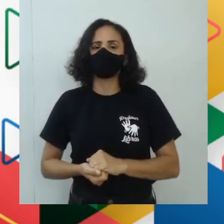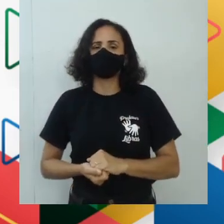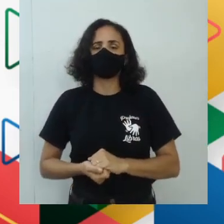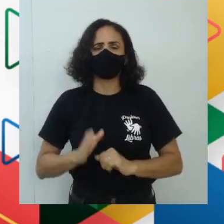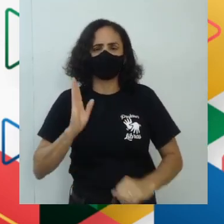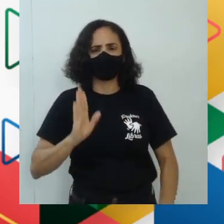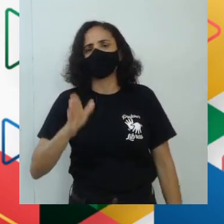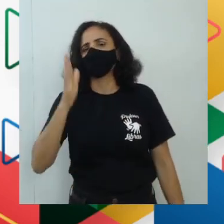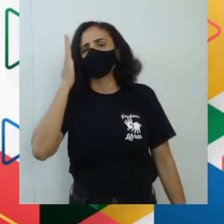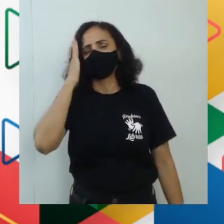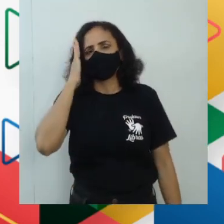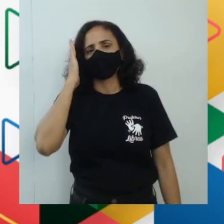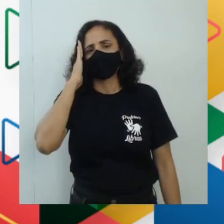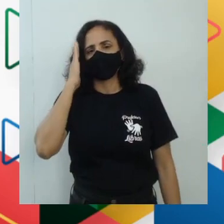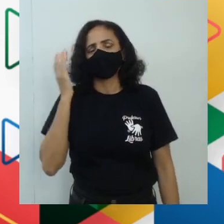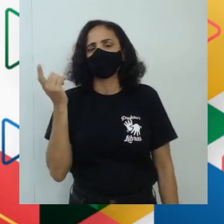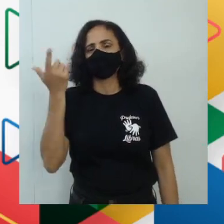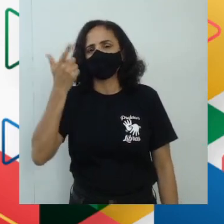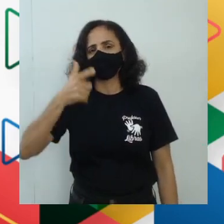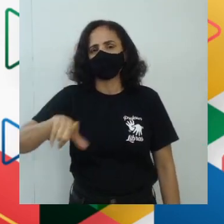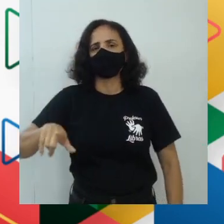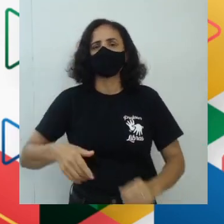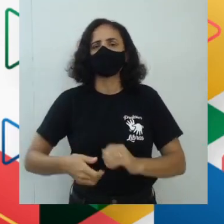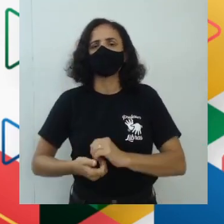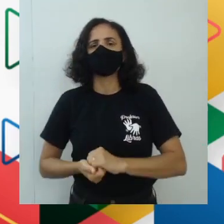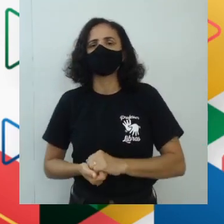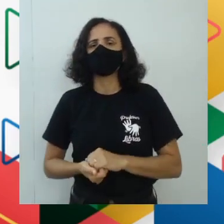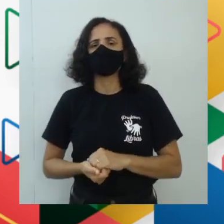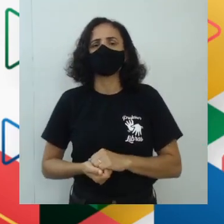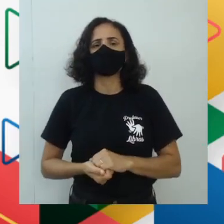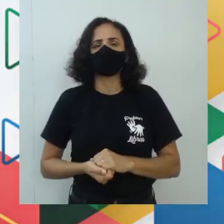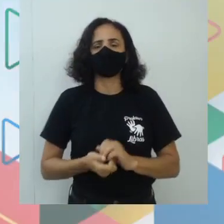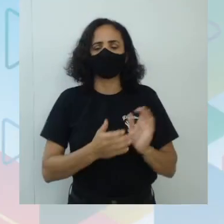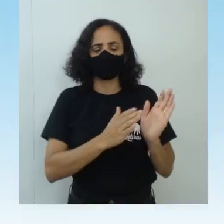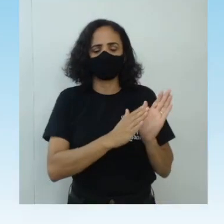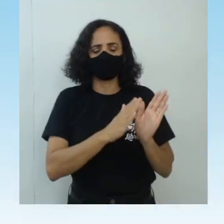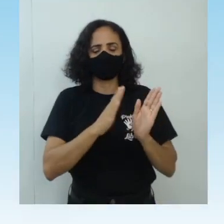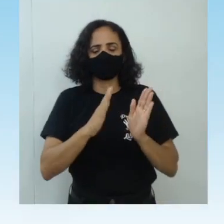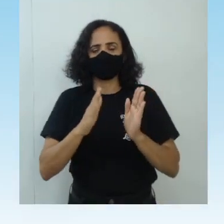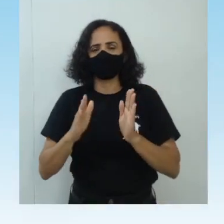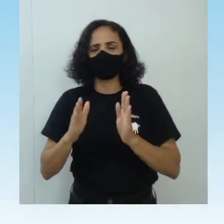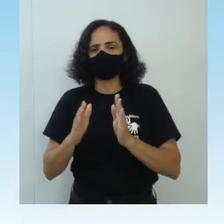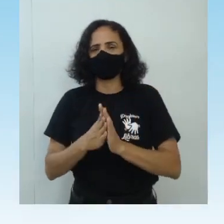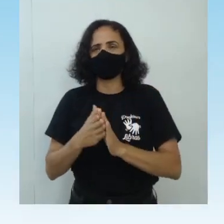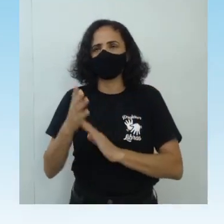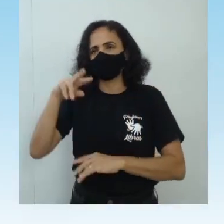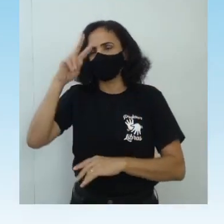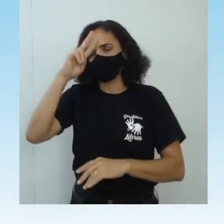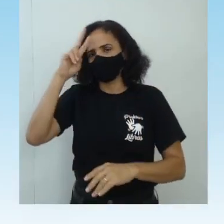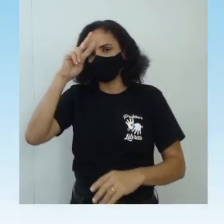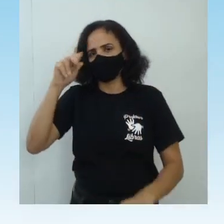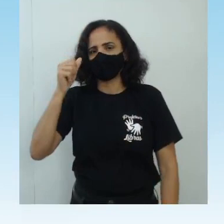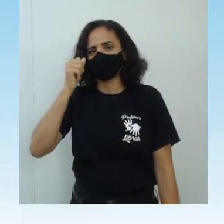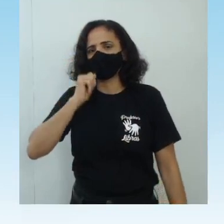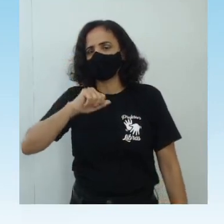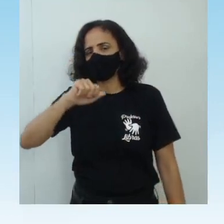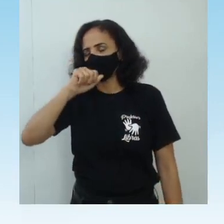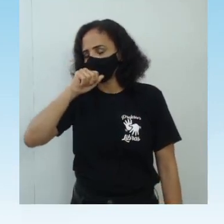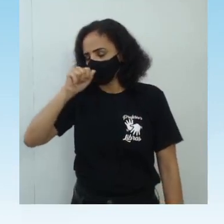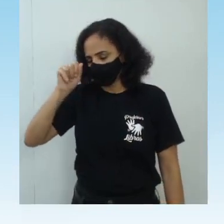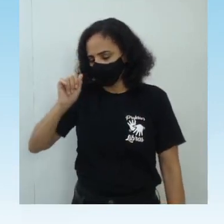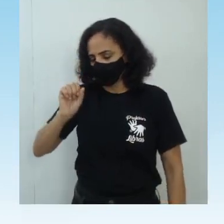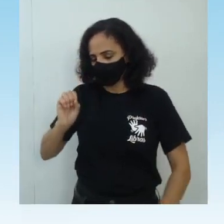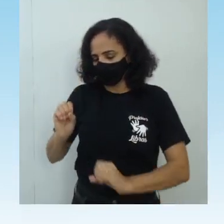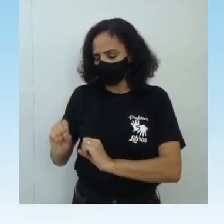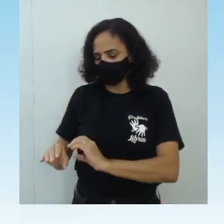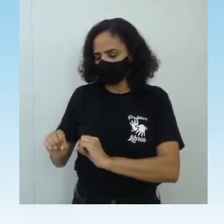deu para entender? Eu vou repetir. E eu repeti por sílabas. Isso me lembra quando a minha mãe, ela ia bater em mim, né? Nossa